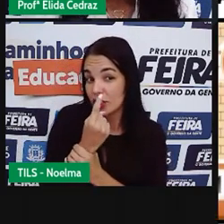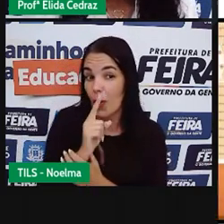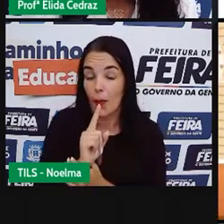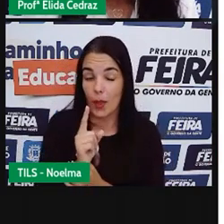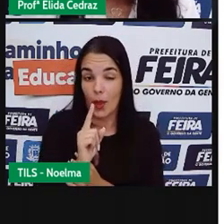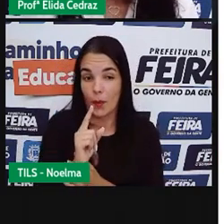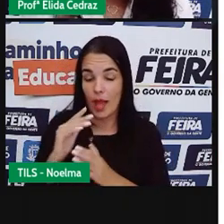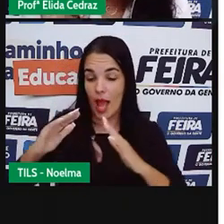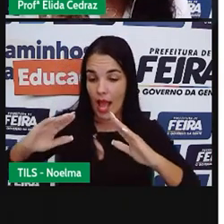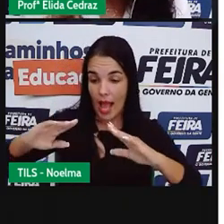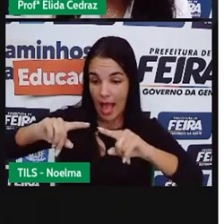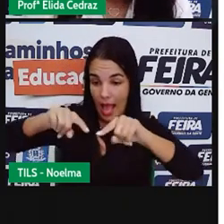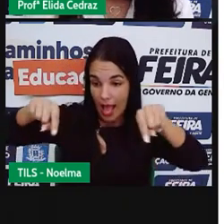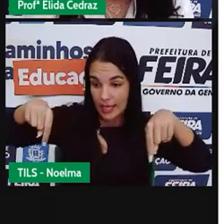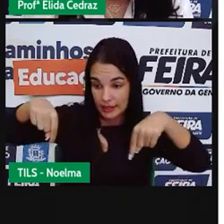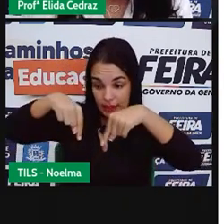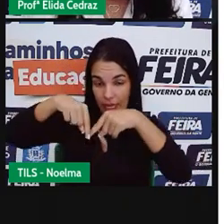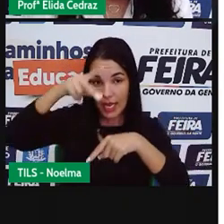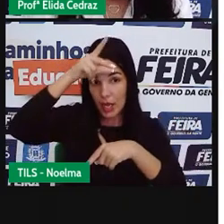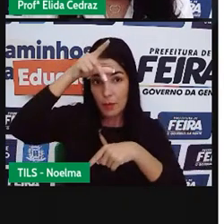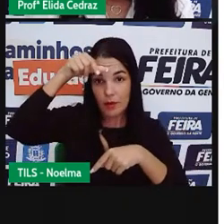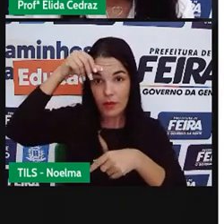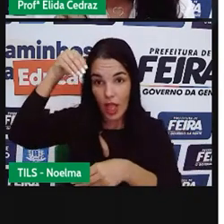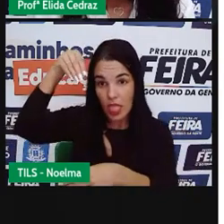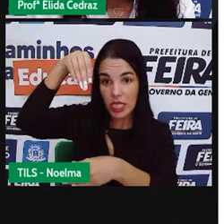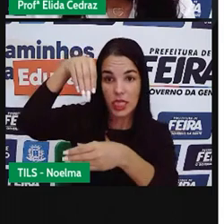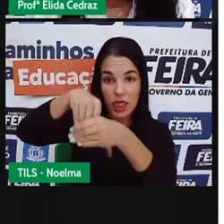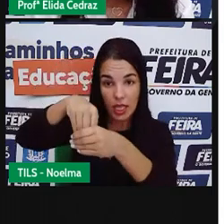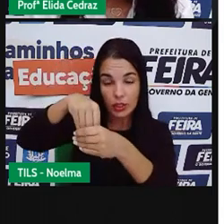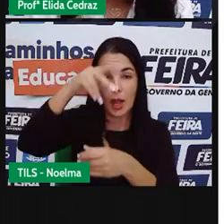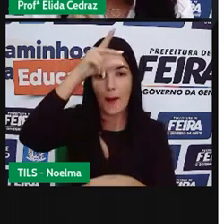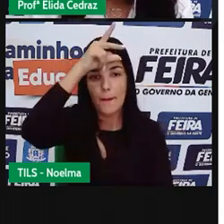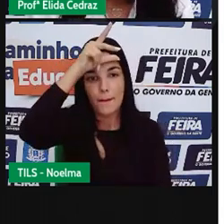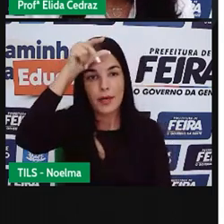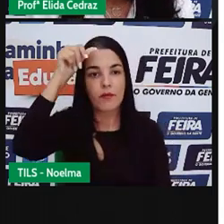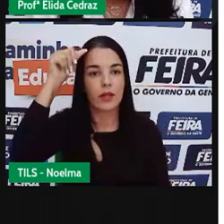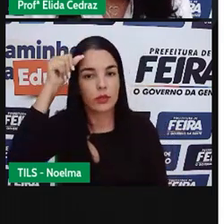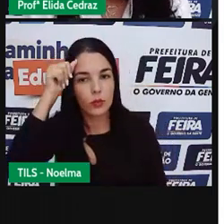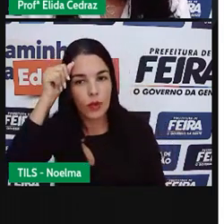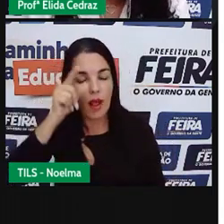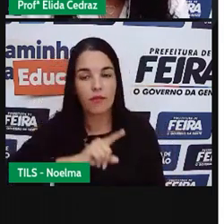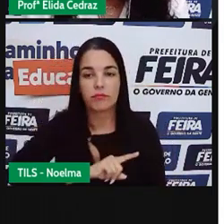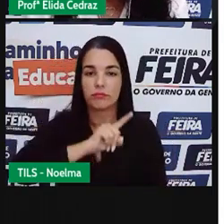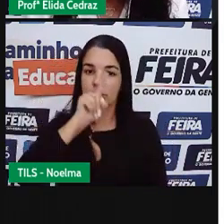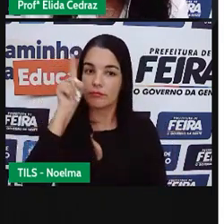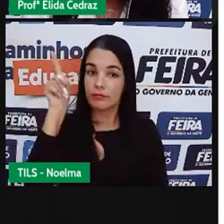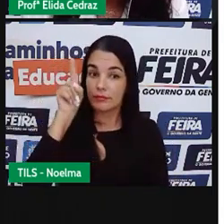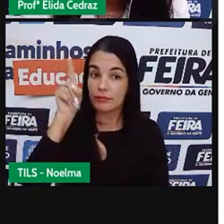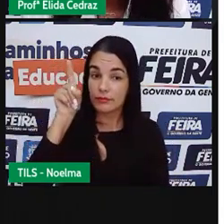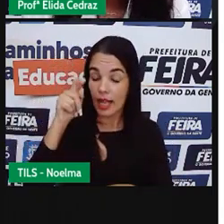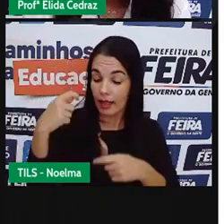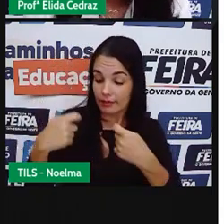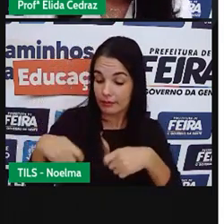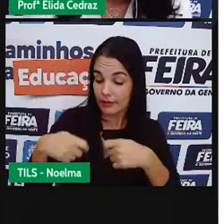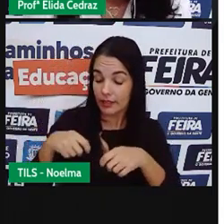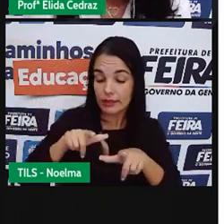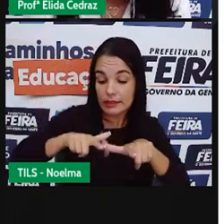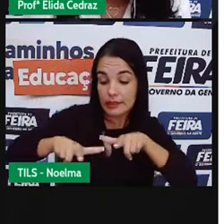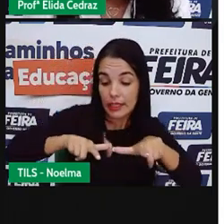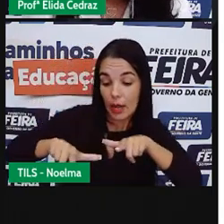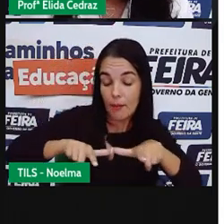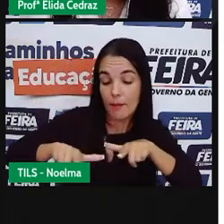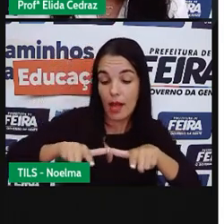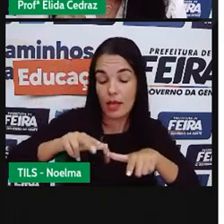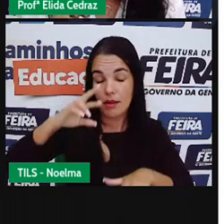gabinete do prefeito fica na prefeitura, que é de lá que ele exerce a sua função de gestor